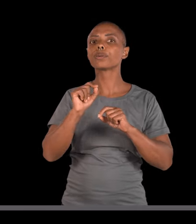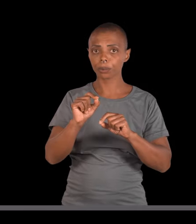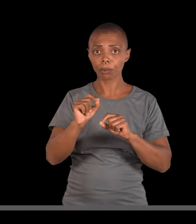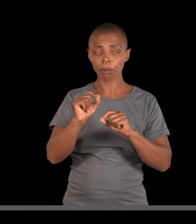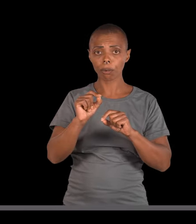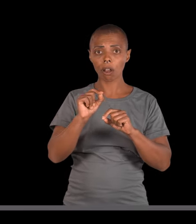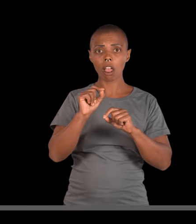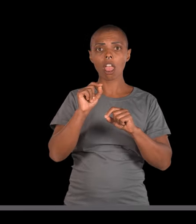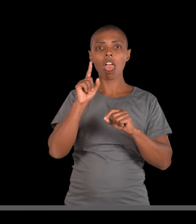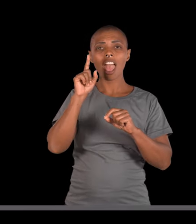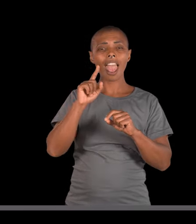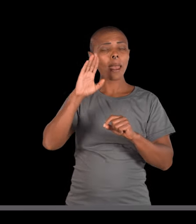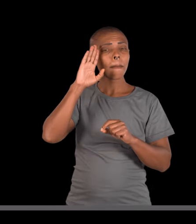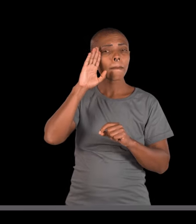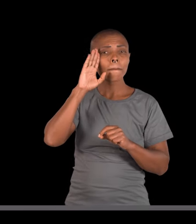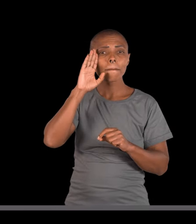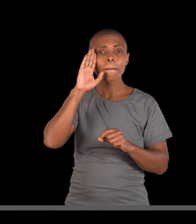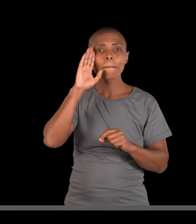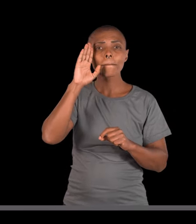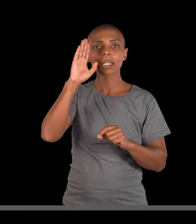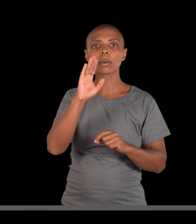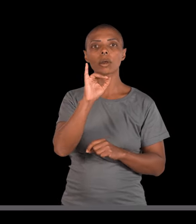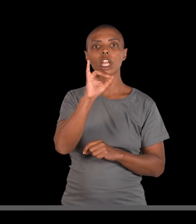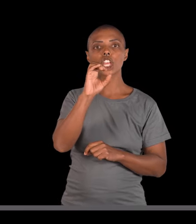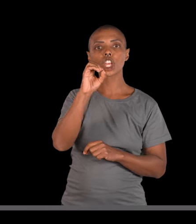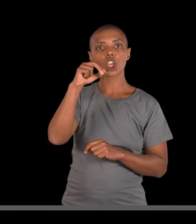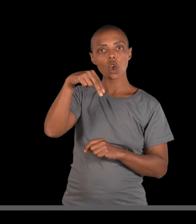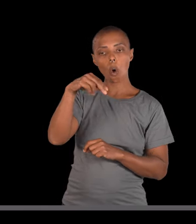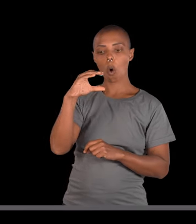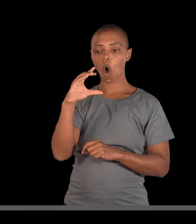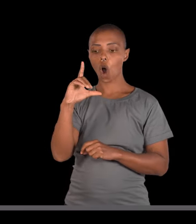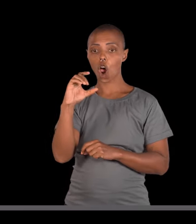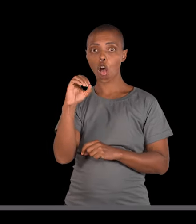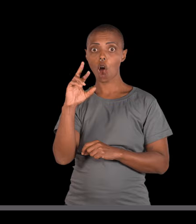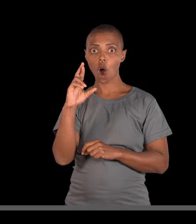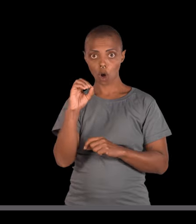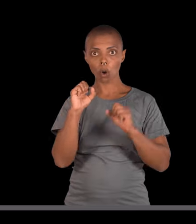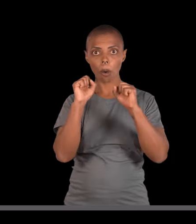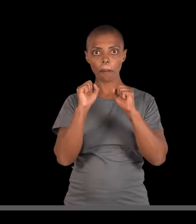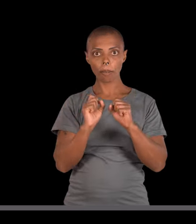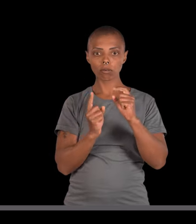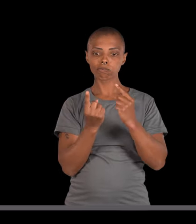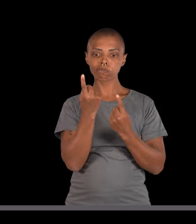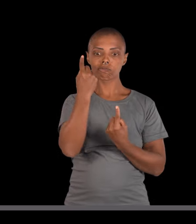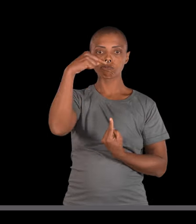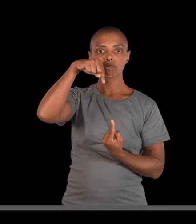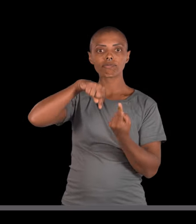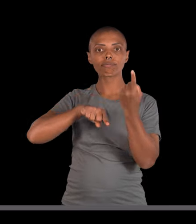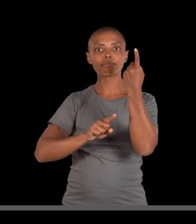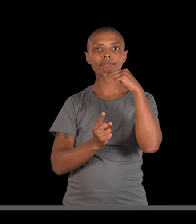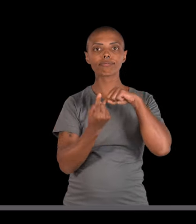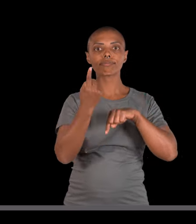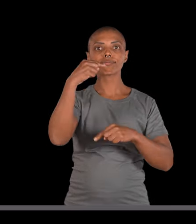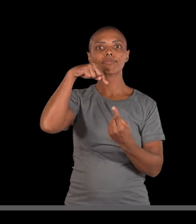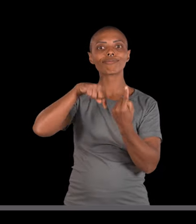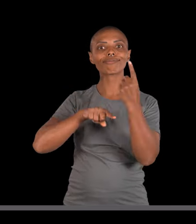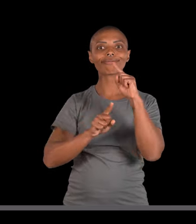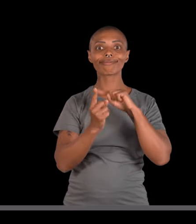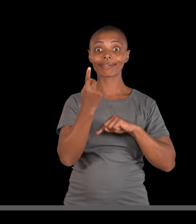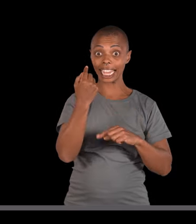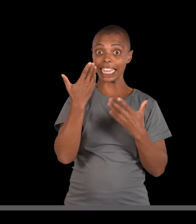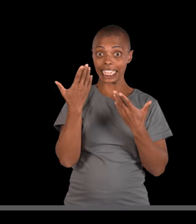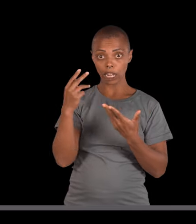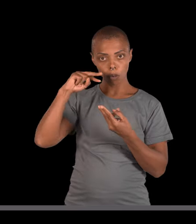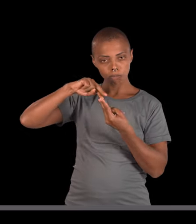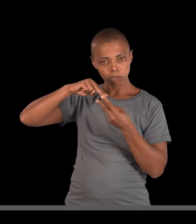permitir o transporte, principalmente, do íon cloro. Então, é através da informação nesse